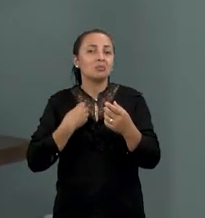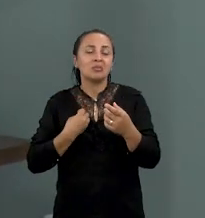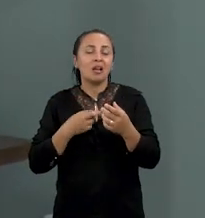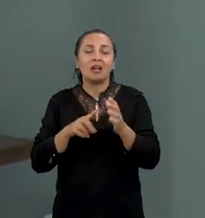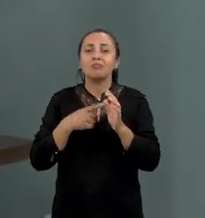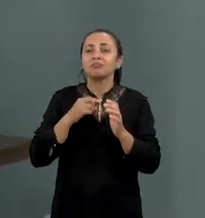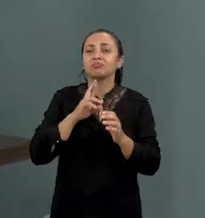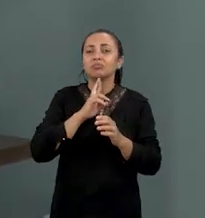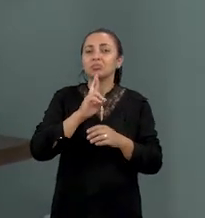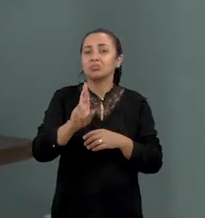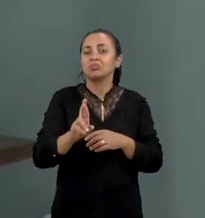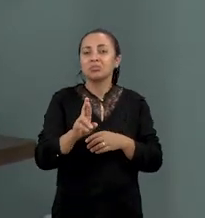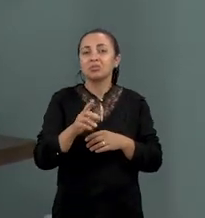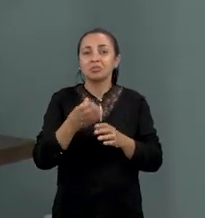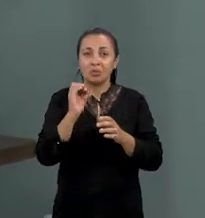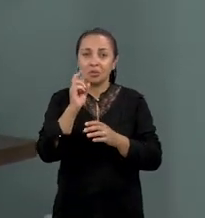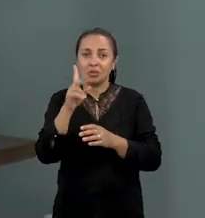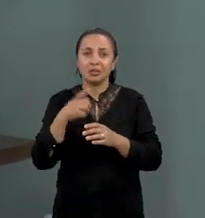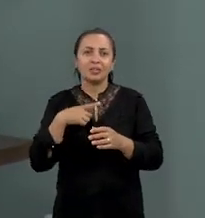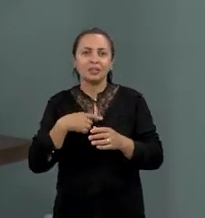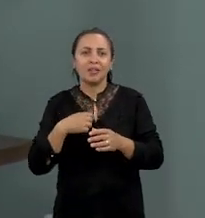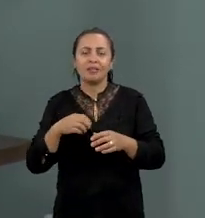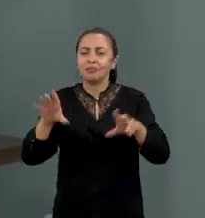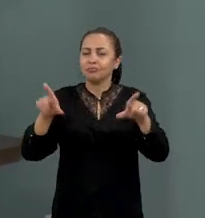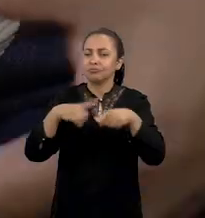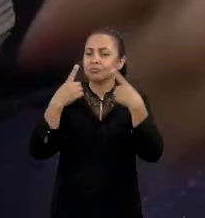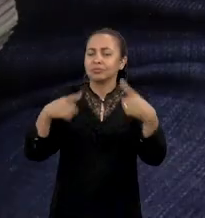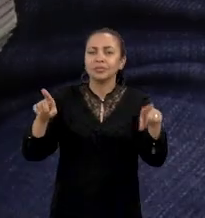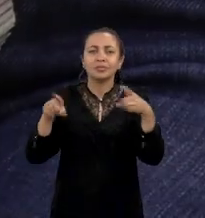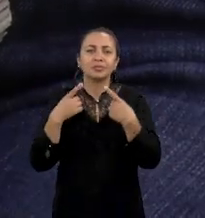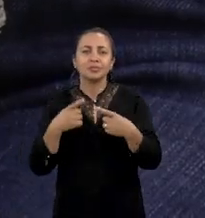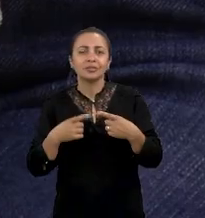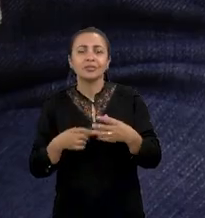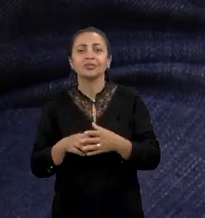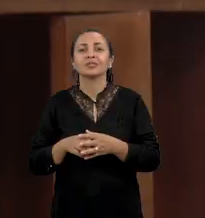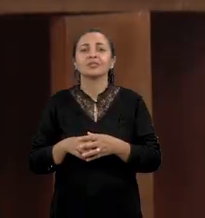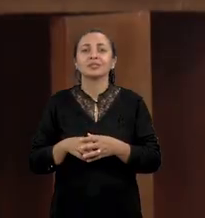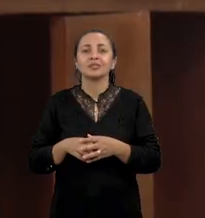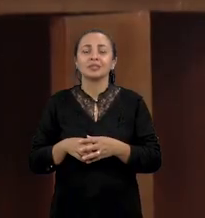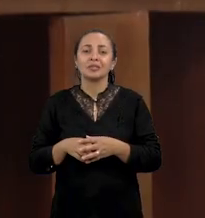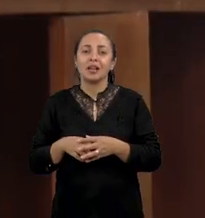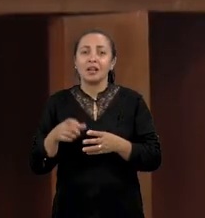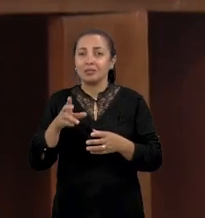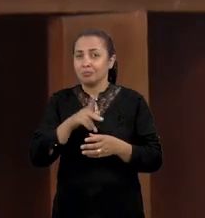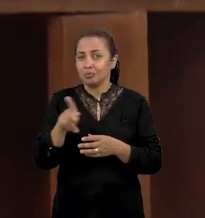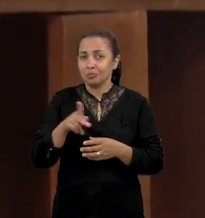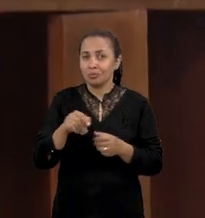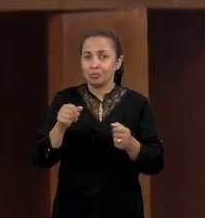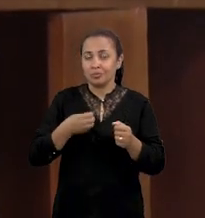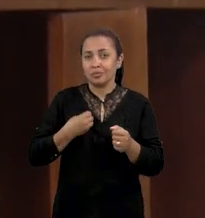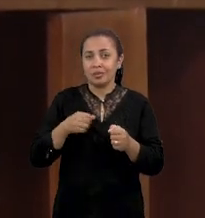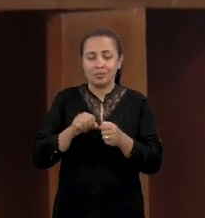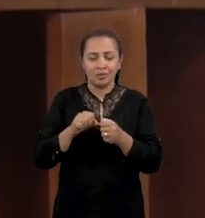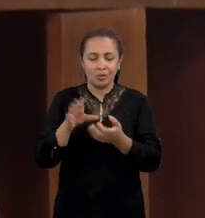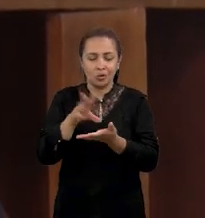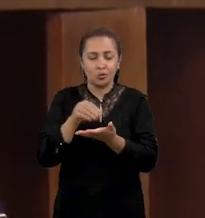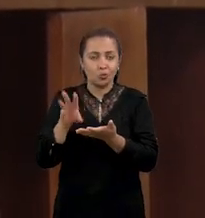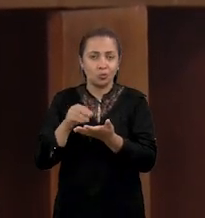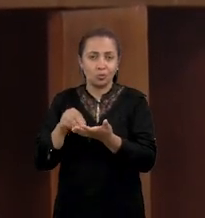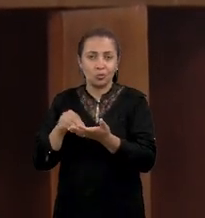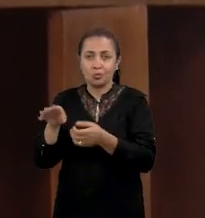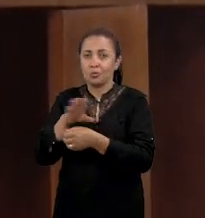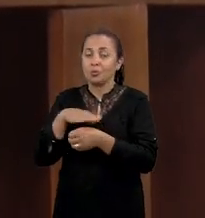tem os repentes, tem os cantadores populares. A professora está fazendo um levantamento sobre a produção dos